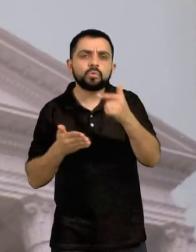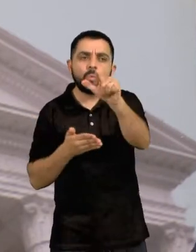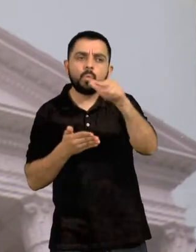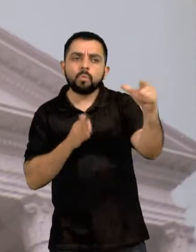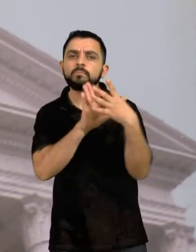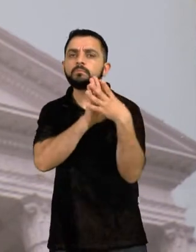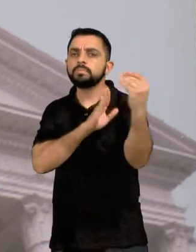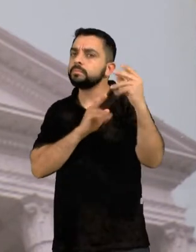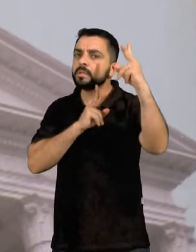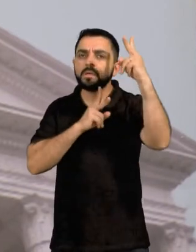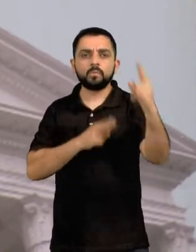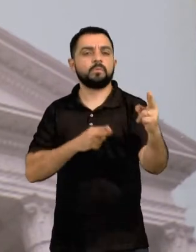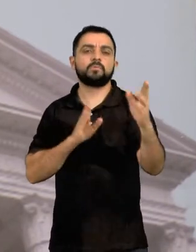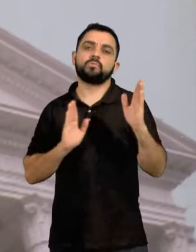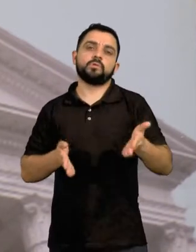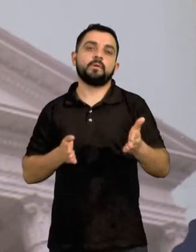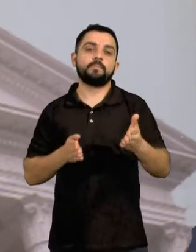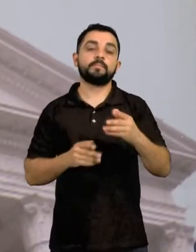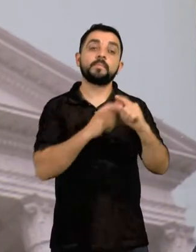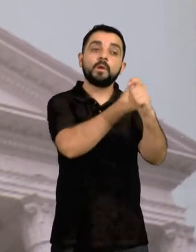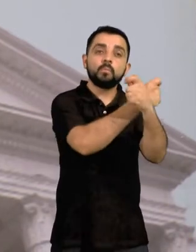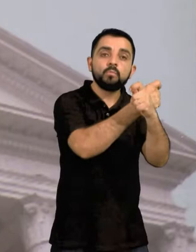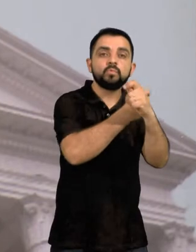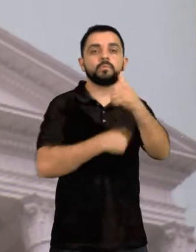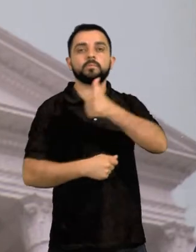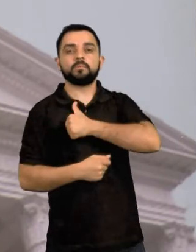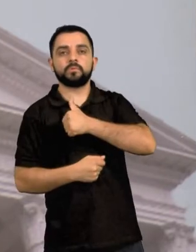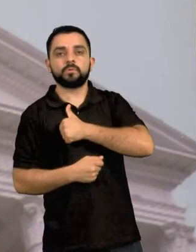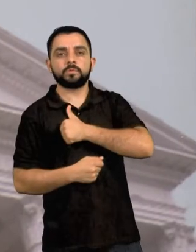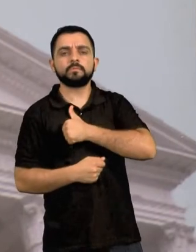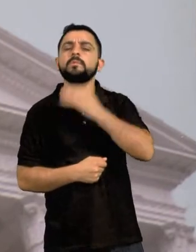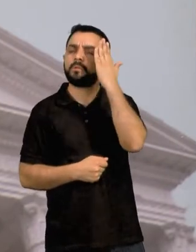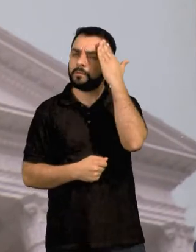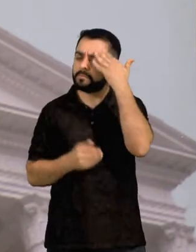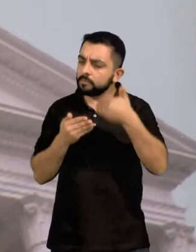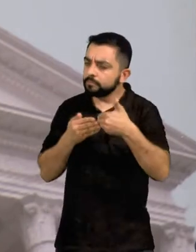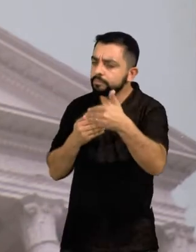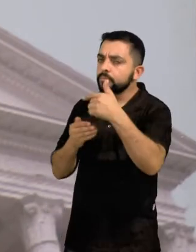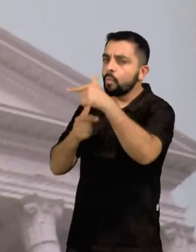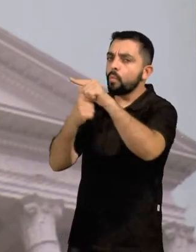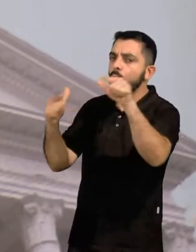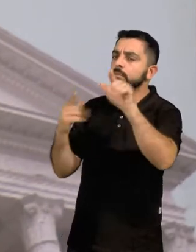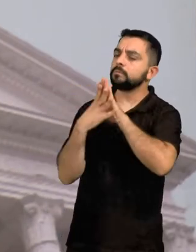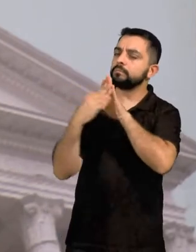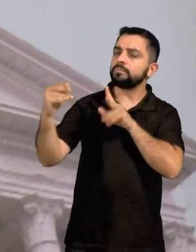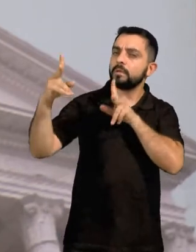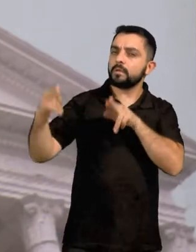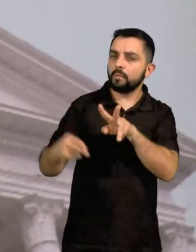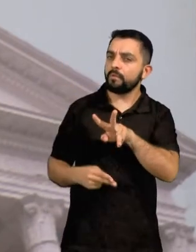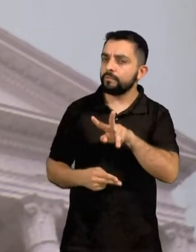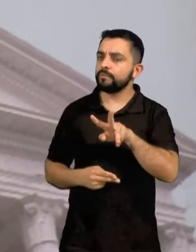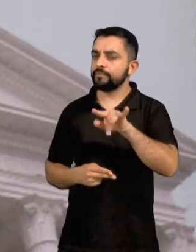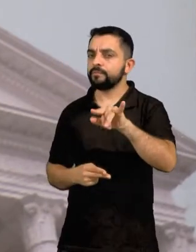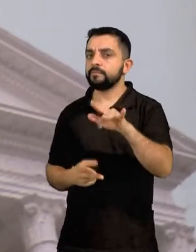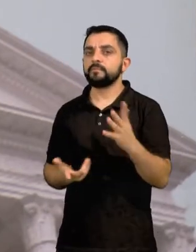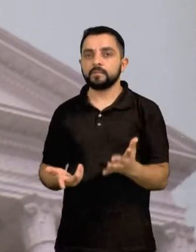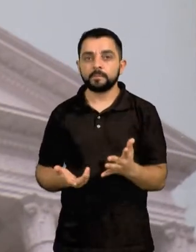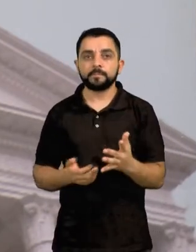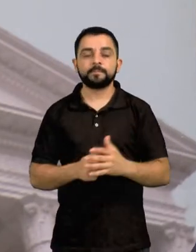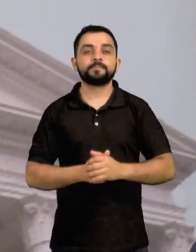ensino já seguiram o nosso exemplo, como a PUC e Universidade Positivo. E eu estou certo que, ao longo dessa semana, outras vão fazer o mesmo caminho.